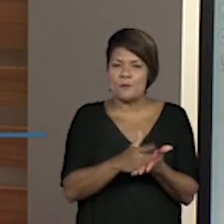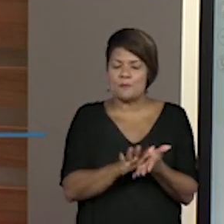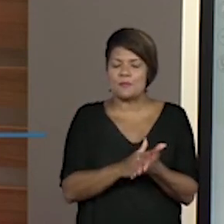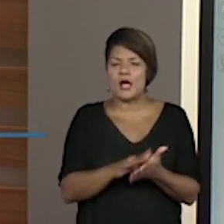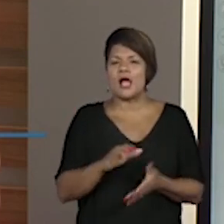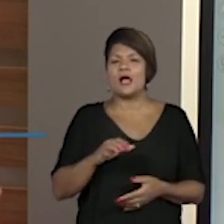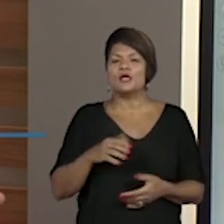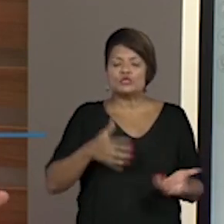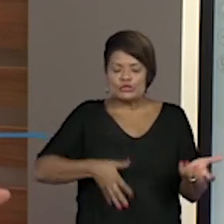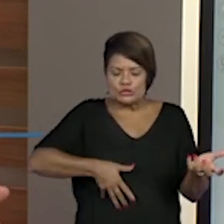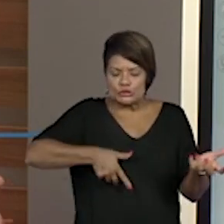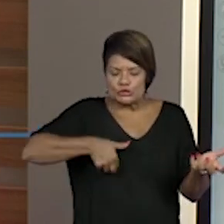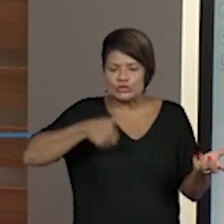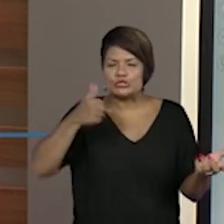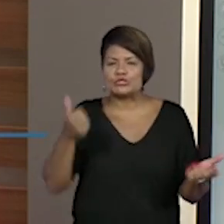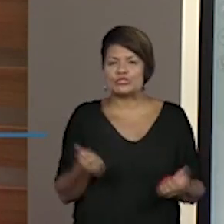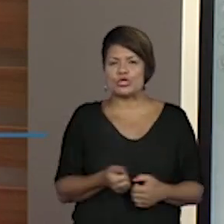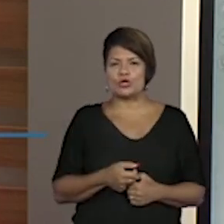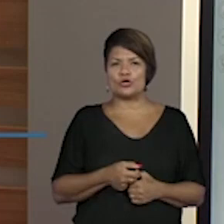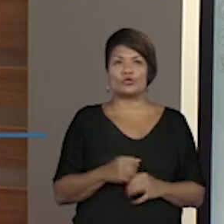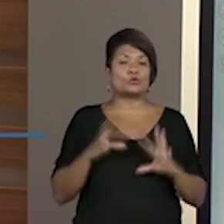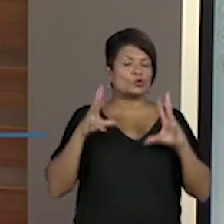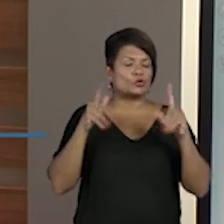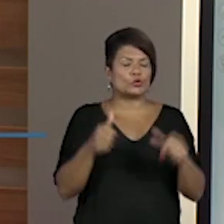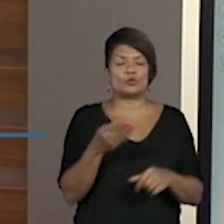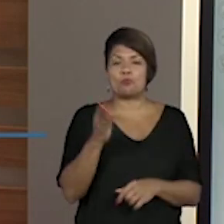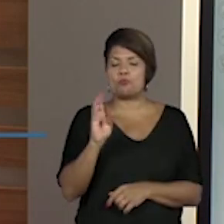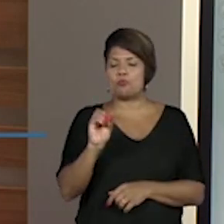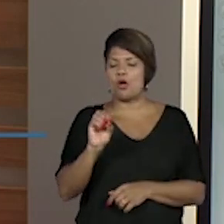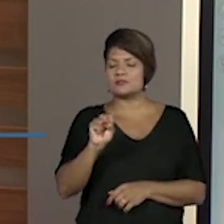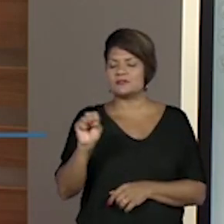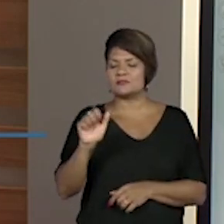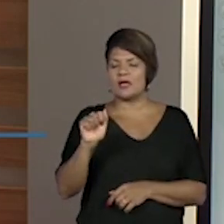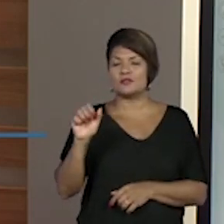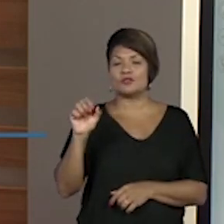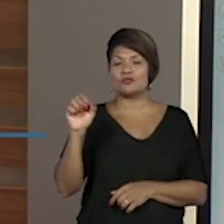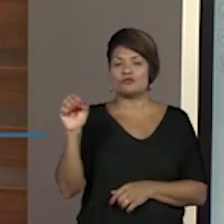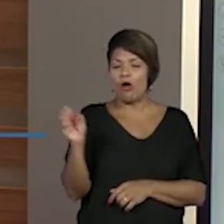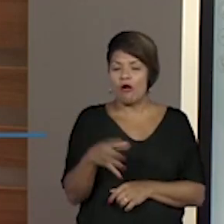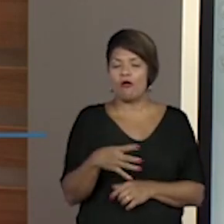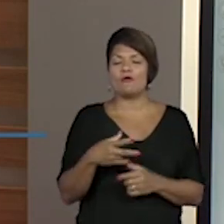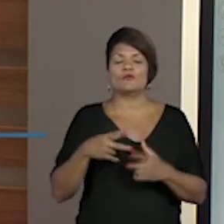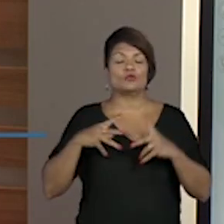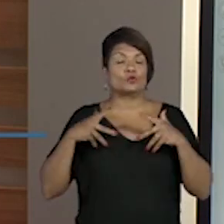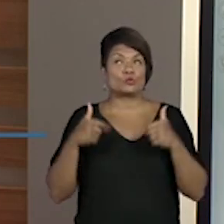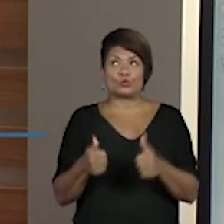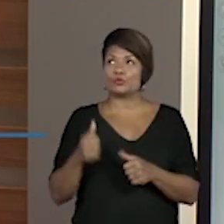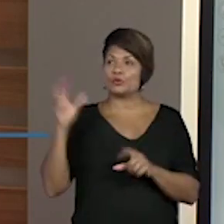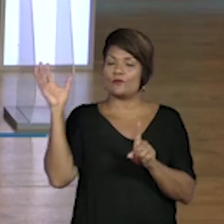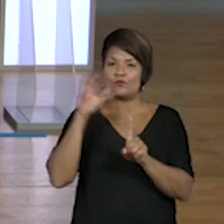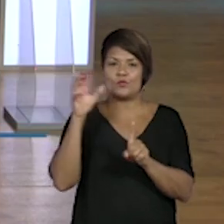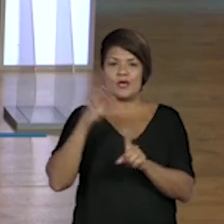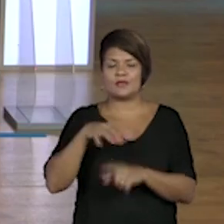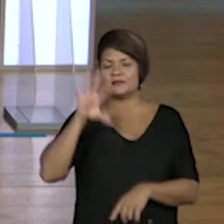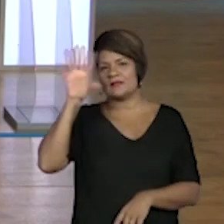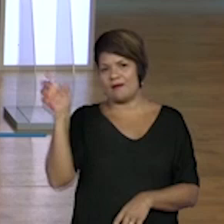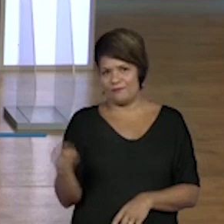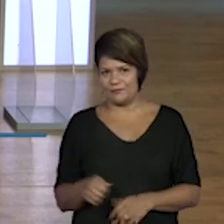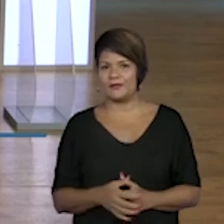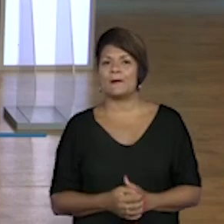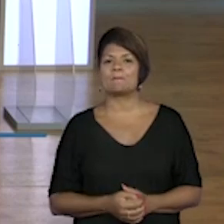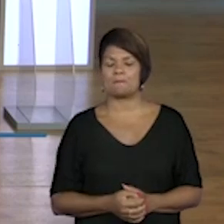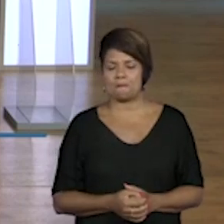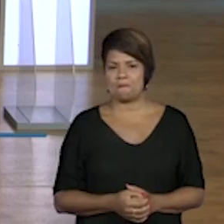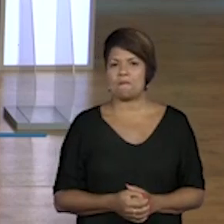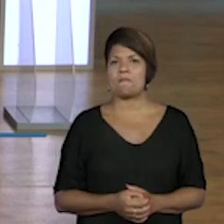da bossa nova. Todos teve influência de alguma forma do povo africano. Isso, eles estão falando algumas